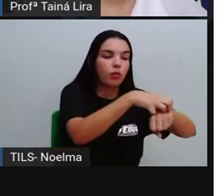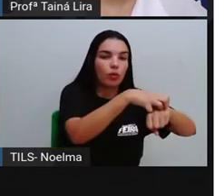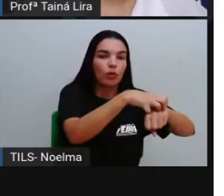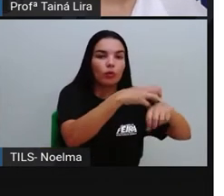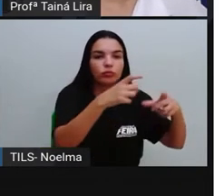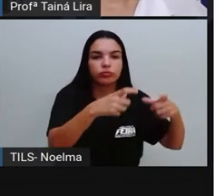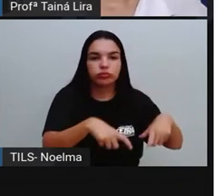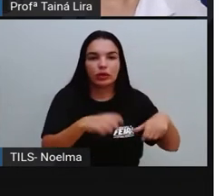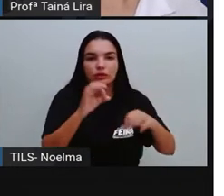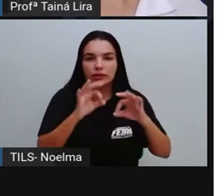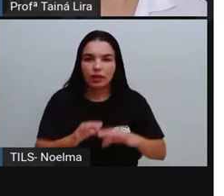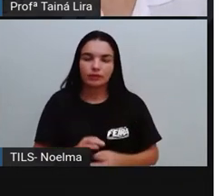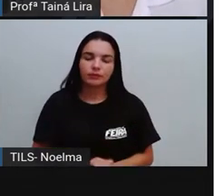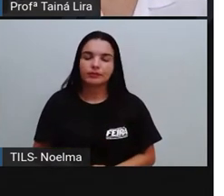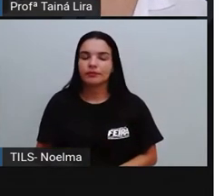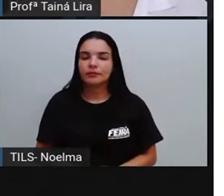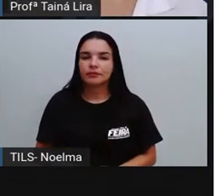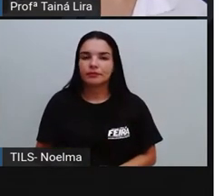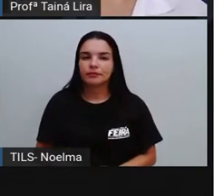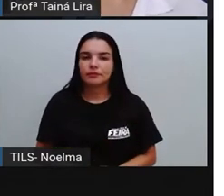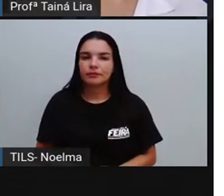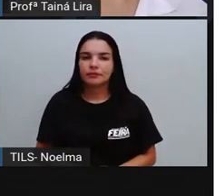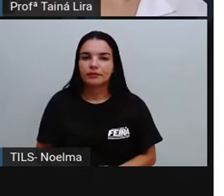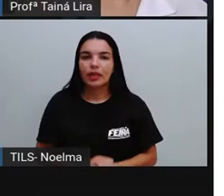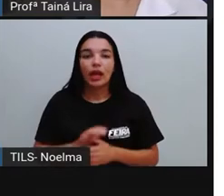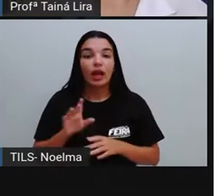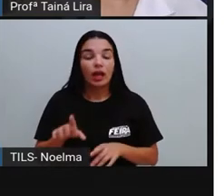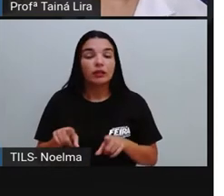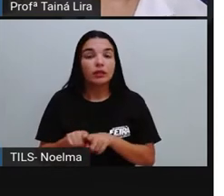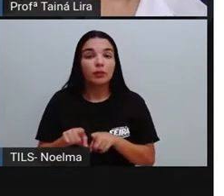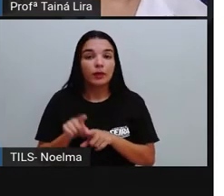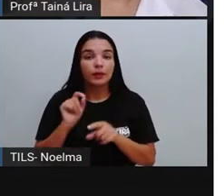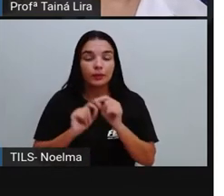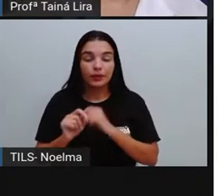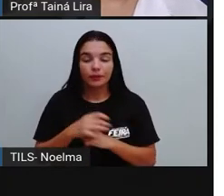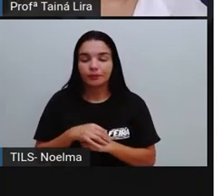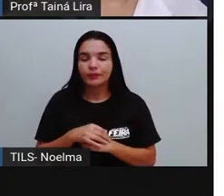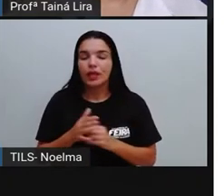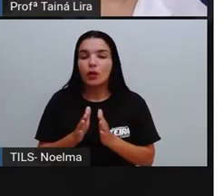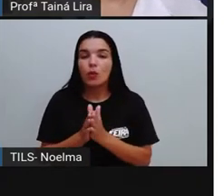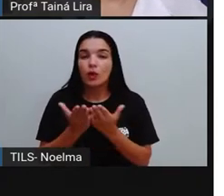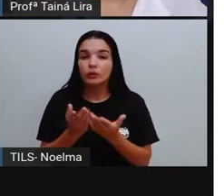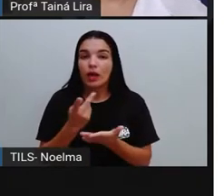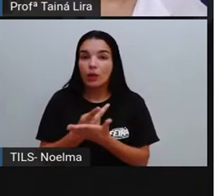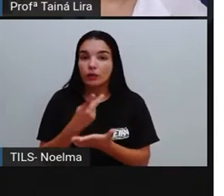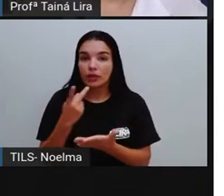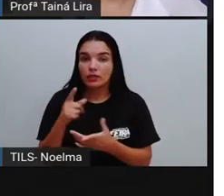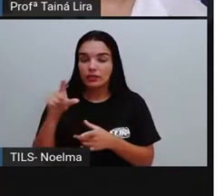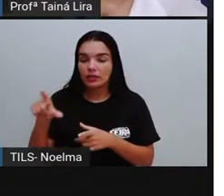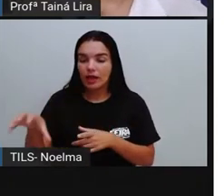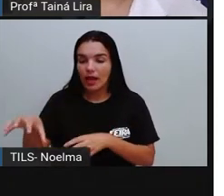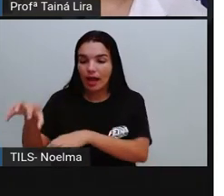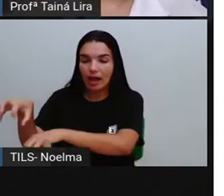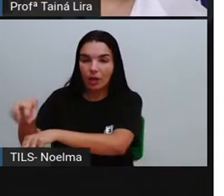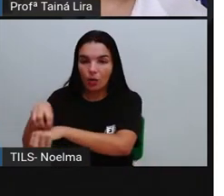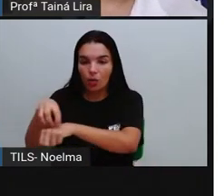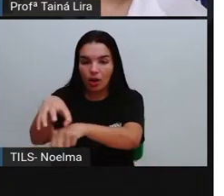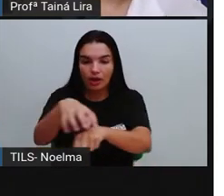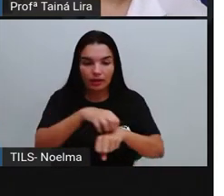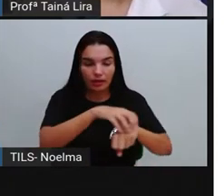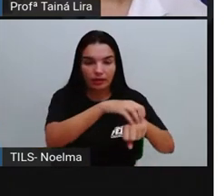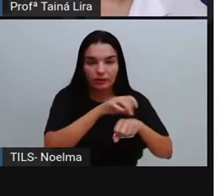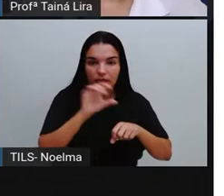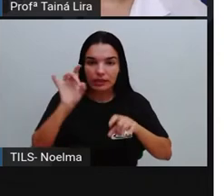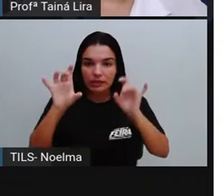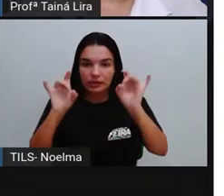Bom, a coleta seletiva, ela é muito importante, segundo o ano, porque ela evita a disseminação de doenças, tá?